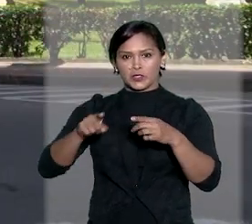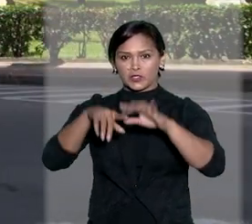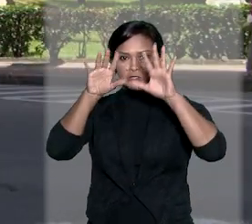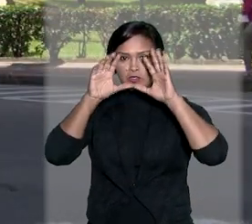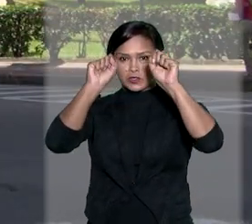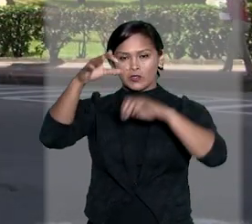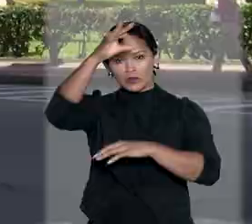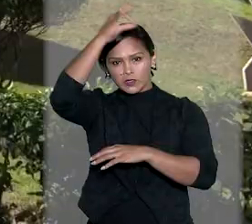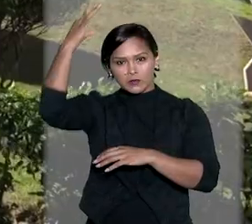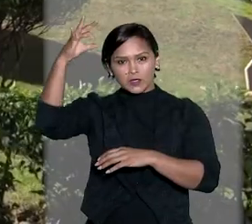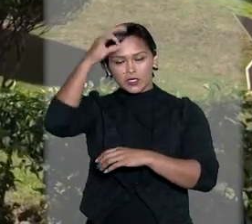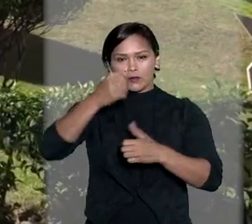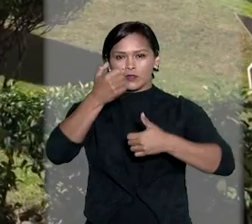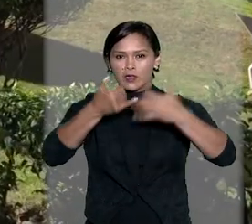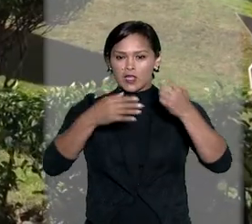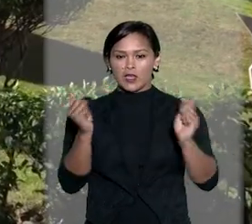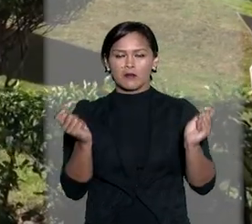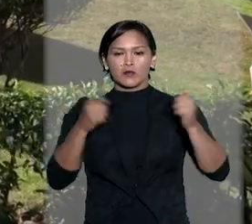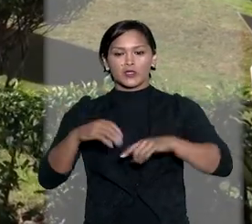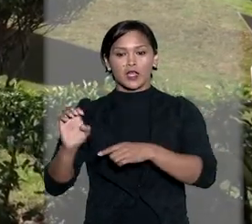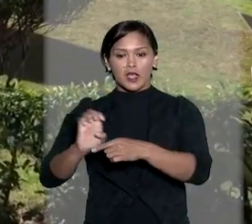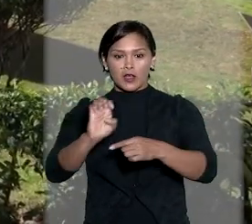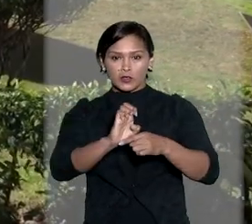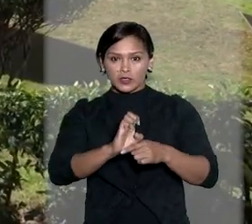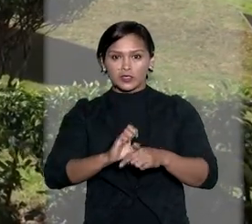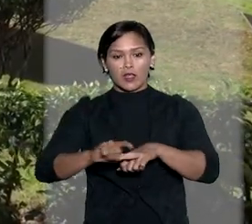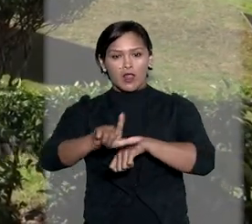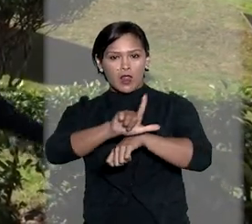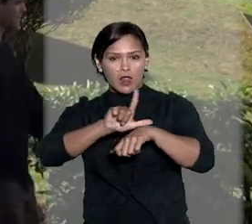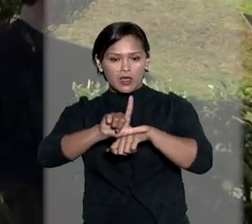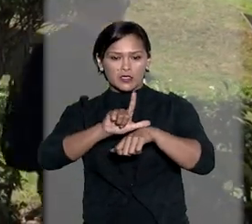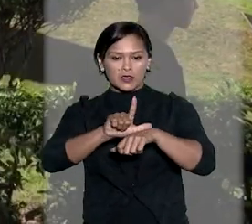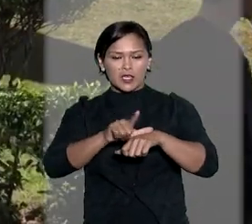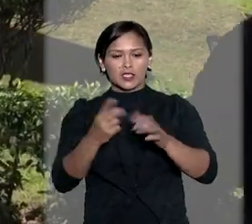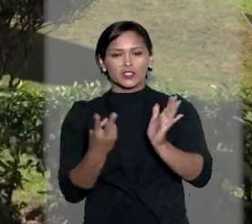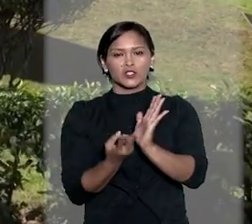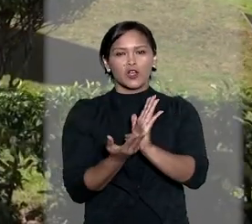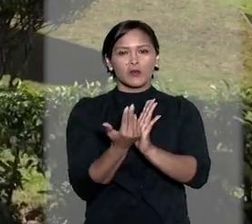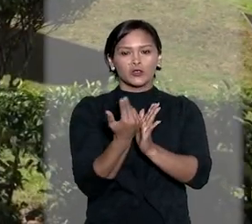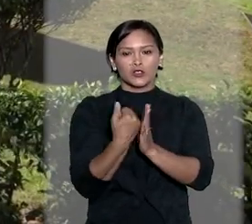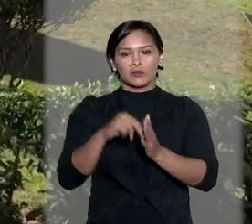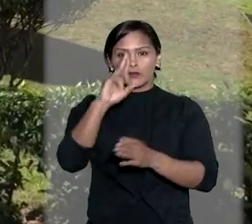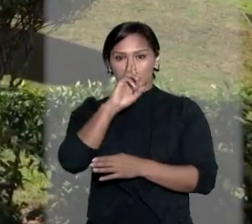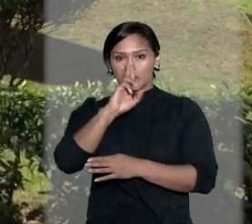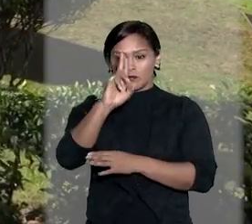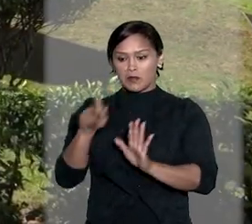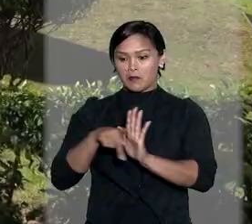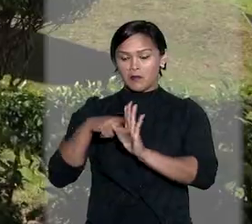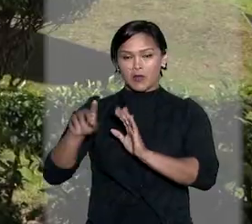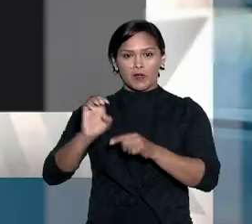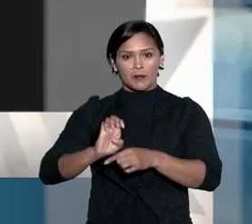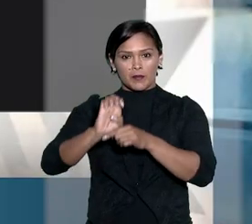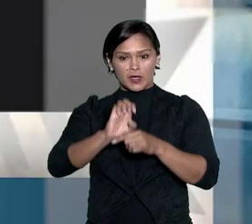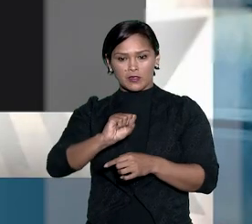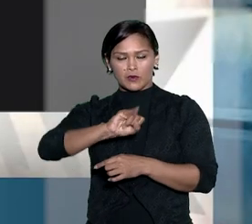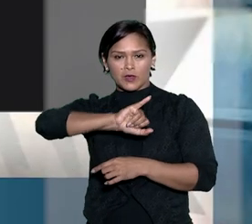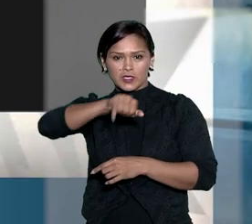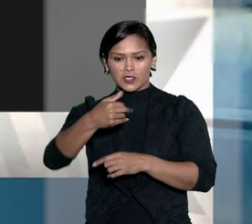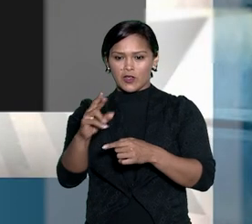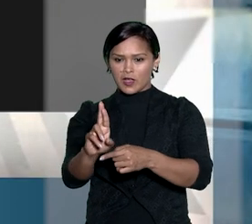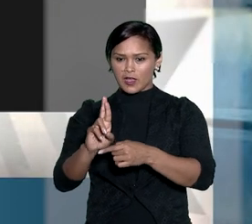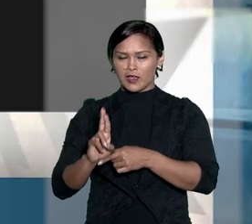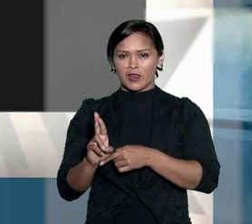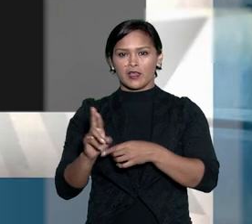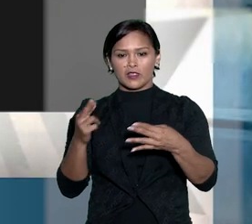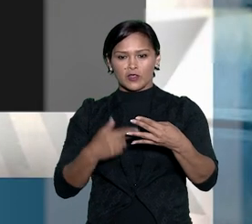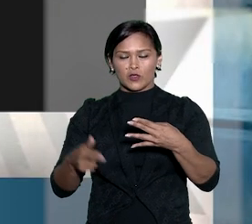Espírito Santo sob o fundamento de que cabe aos Estados legislar sobre os tributos de sua responsabilidade. No STJ,